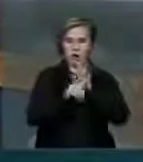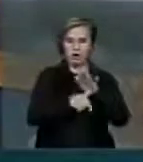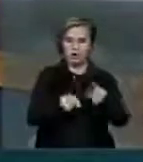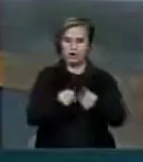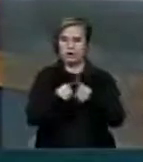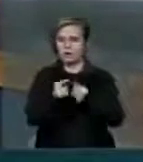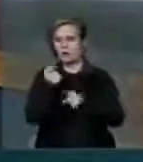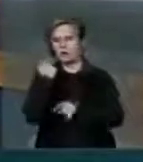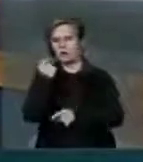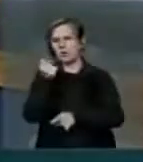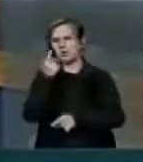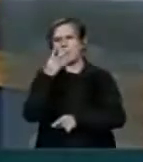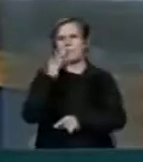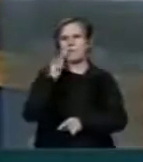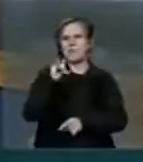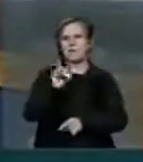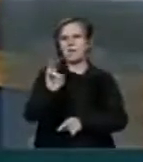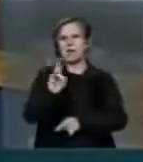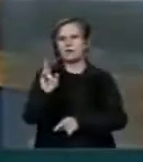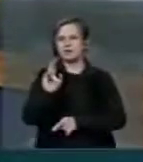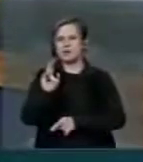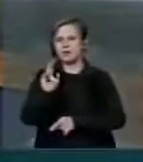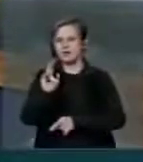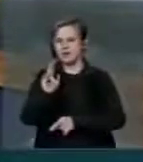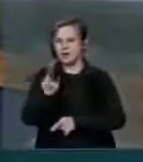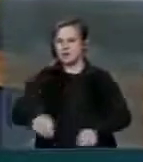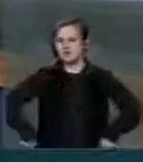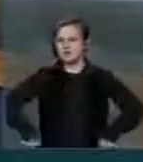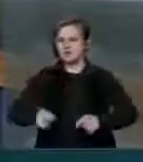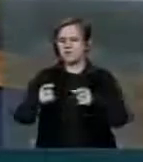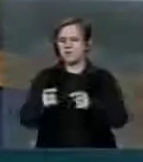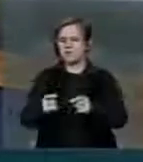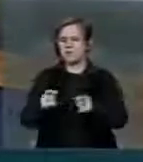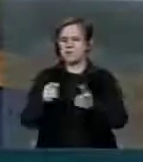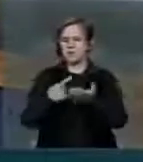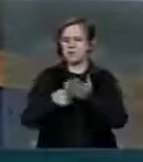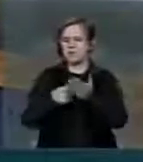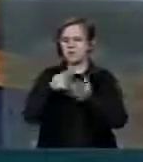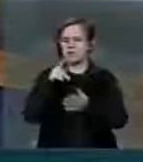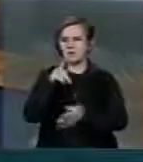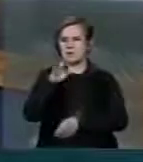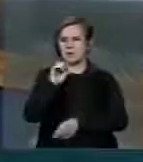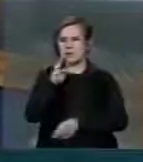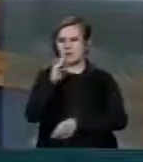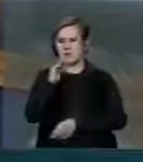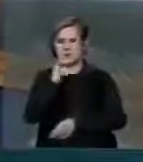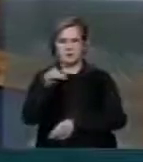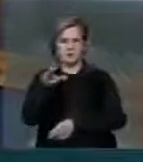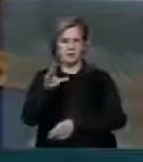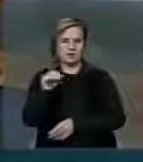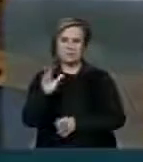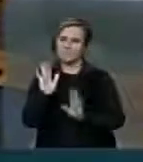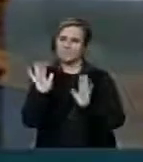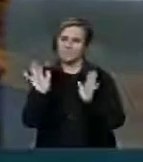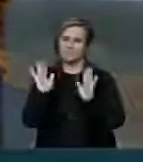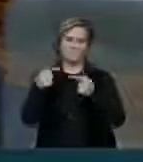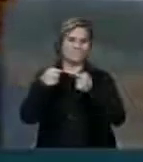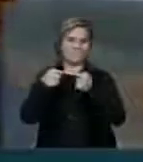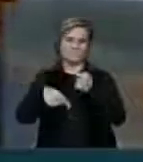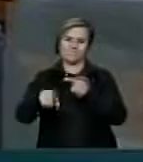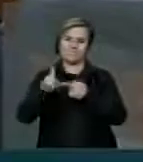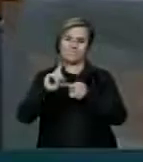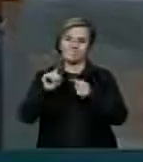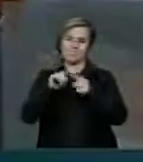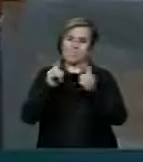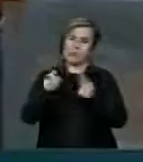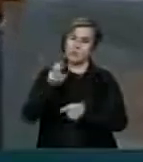quase um bilhão de reais com um plebiscito, tendo o Congresso Nacional sido eleito pelo povo, acho um contracesso. Mas